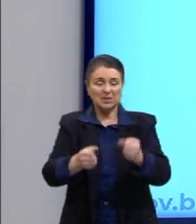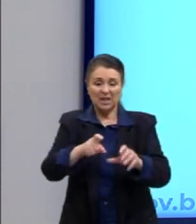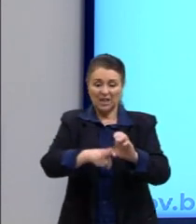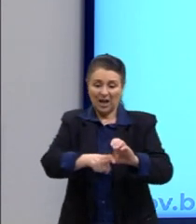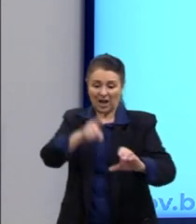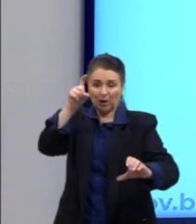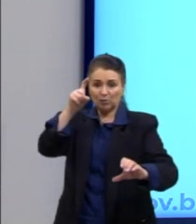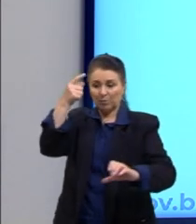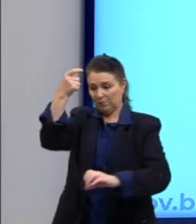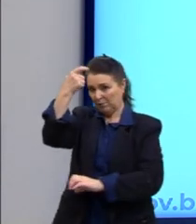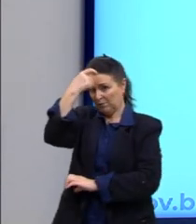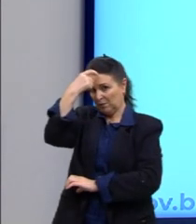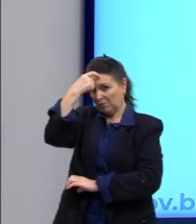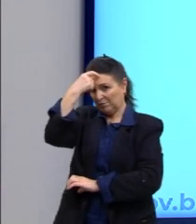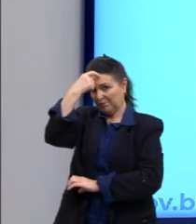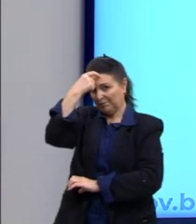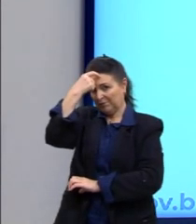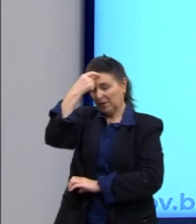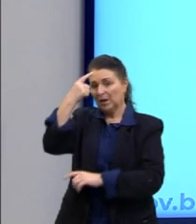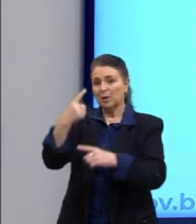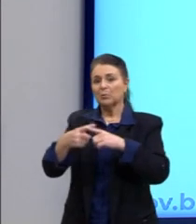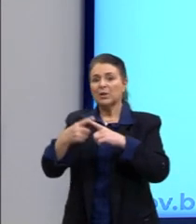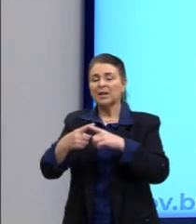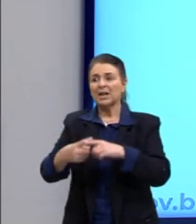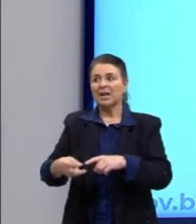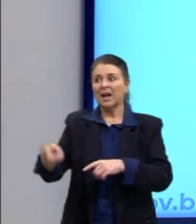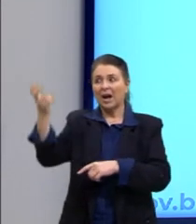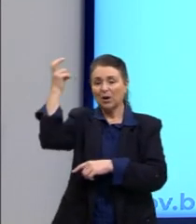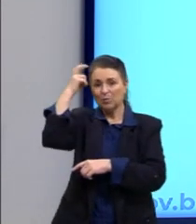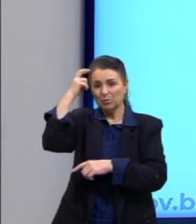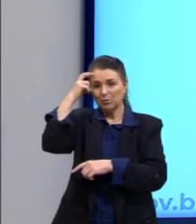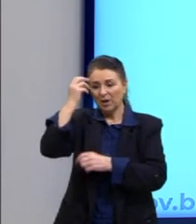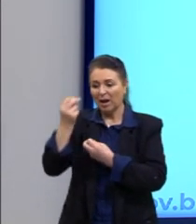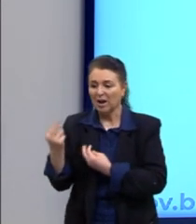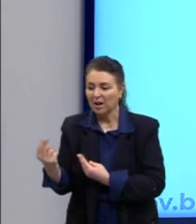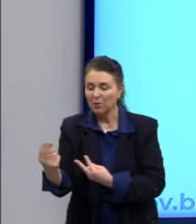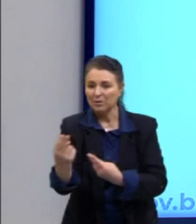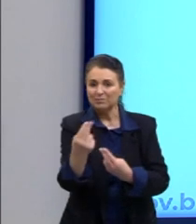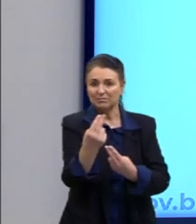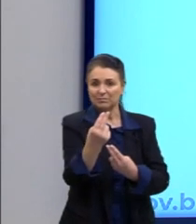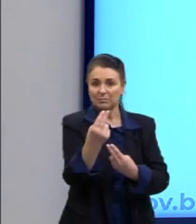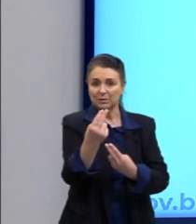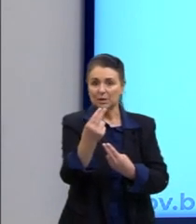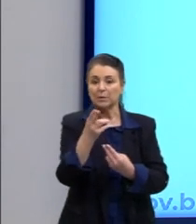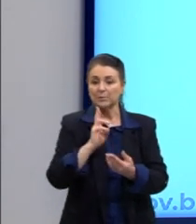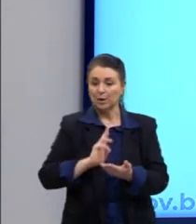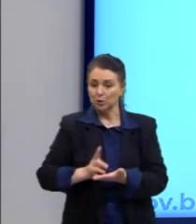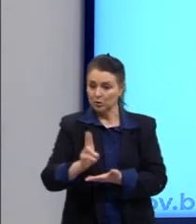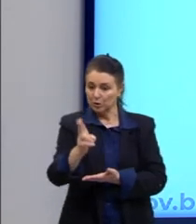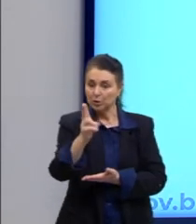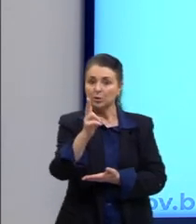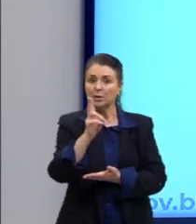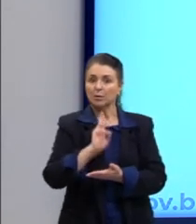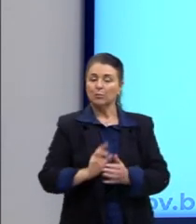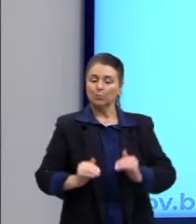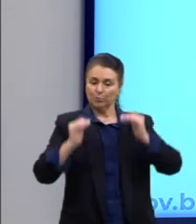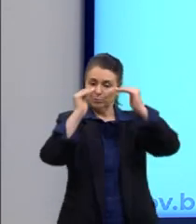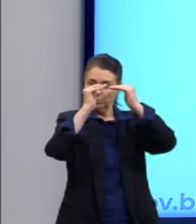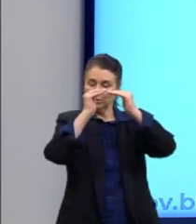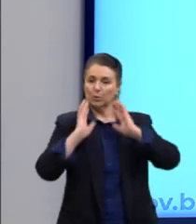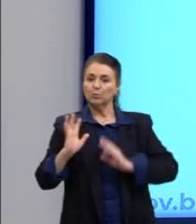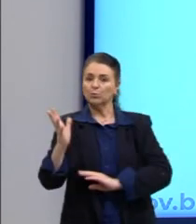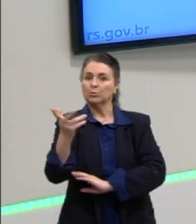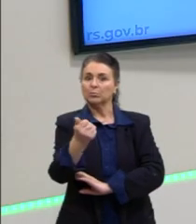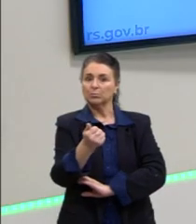cultural que te conduz, dentro dessa padronização, você deve seguir o padrão de consumo e nós determinamos as regras, nós